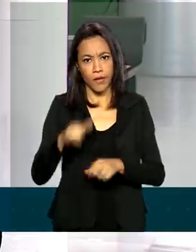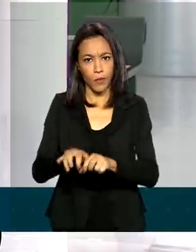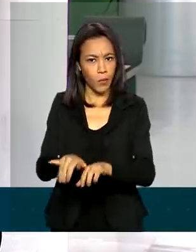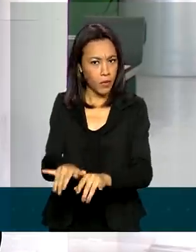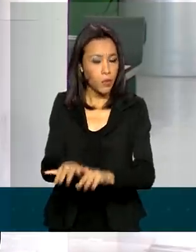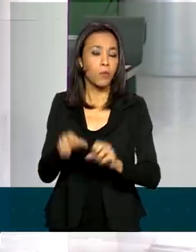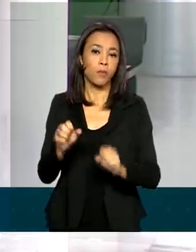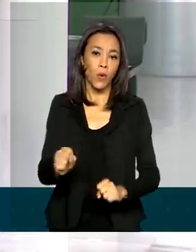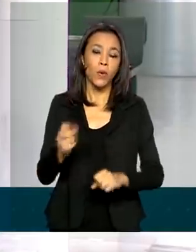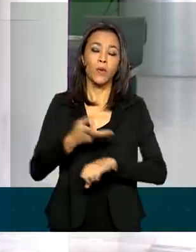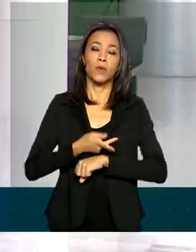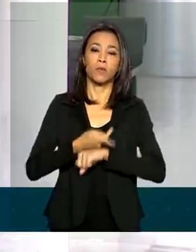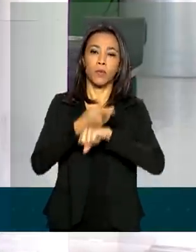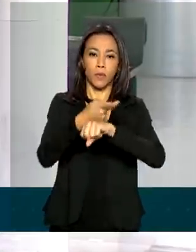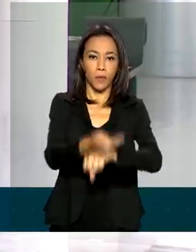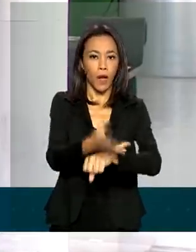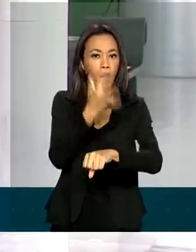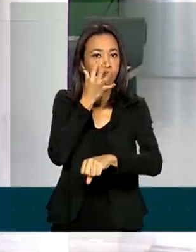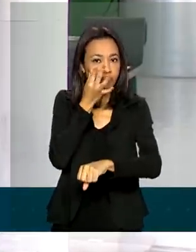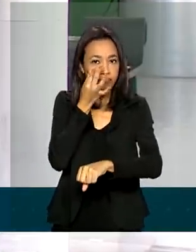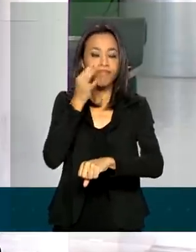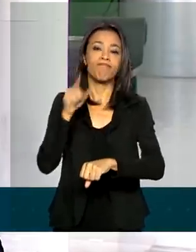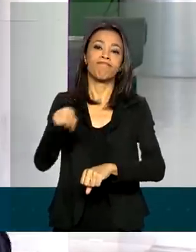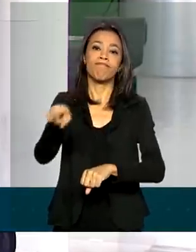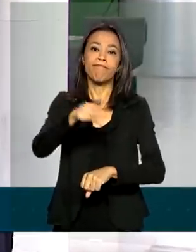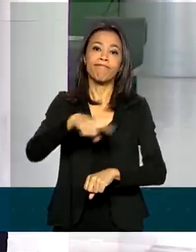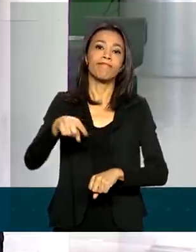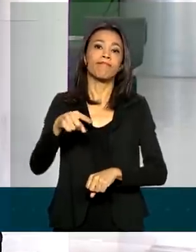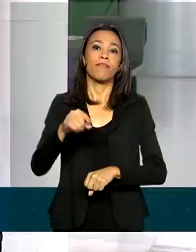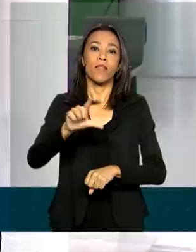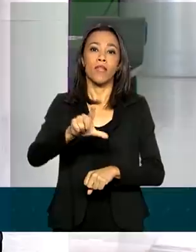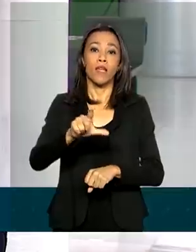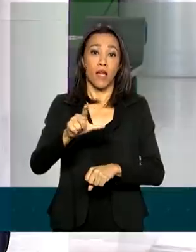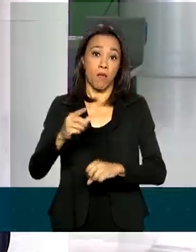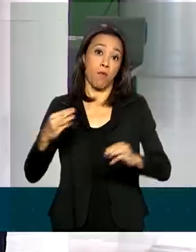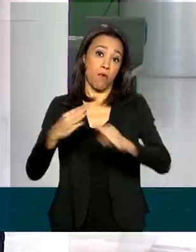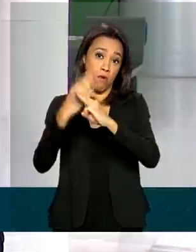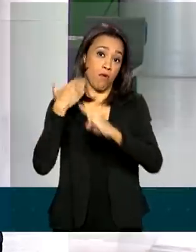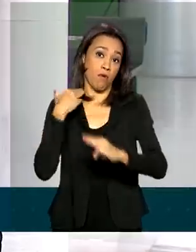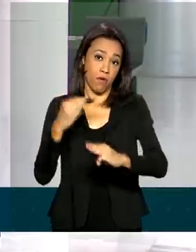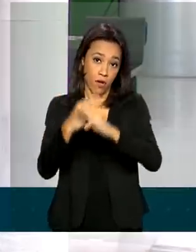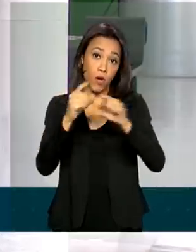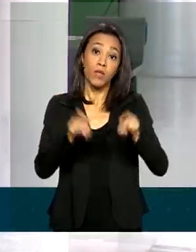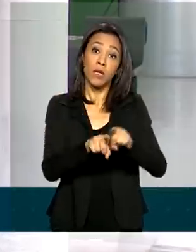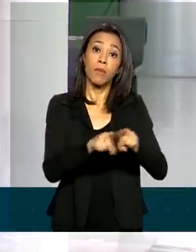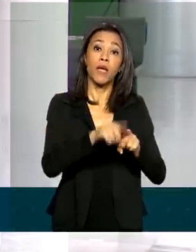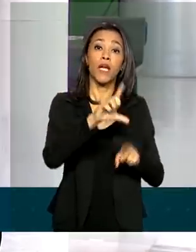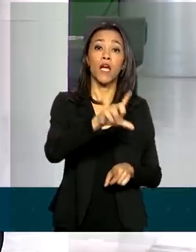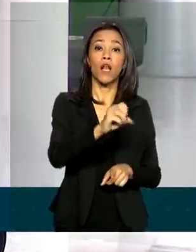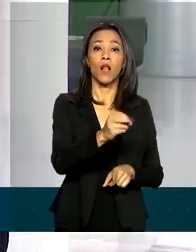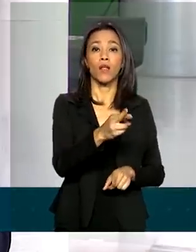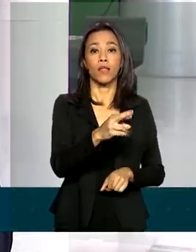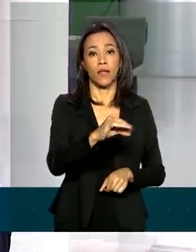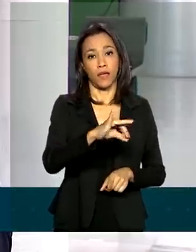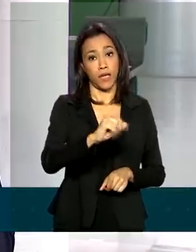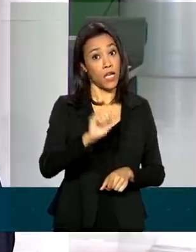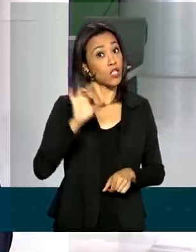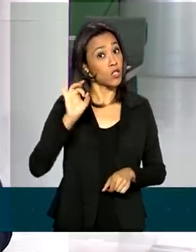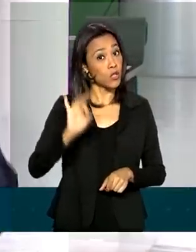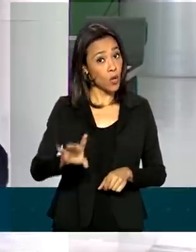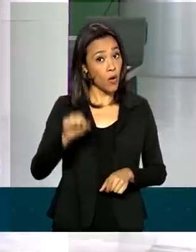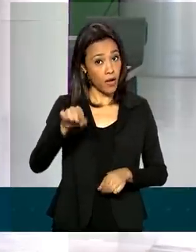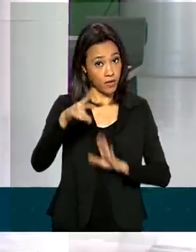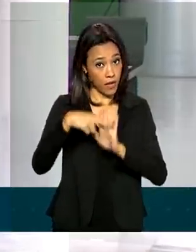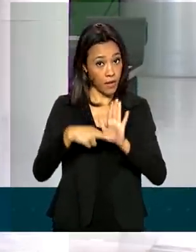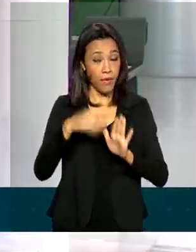eles podem procurar uma das agências da Caixa ou as casas lotéricas. Mas é preciso ficar atento. Essa regra só vale para aqueles trabalhadores que, quem